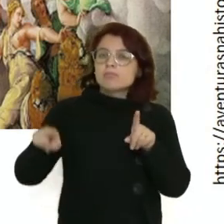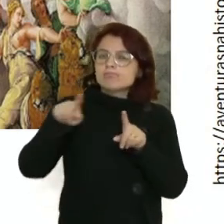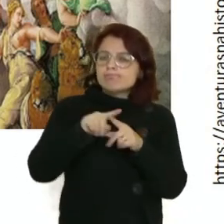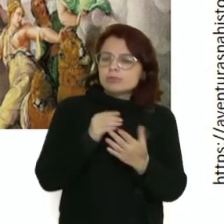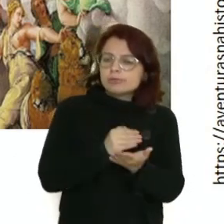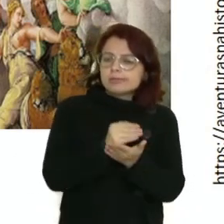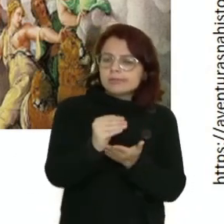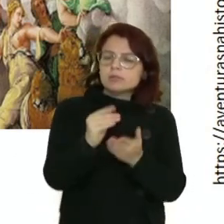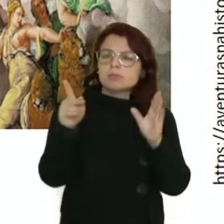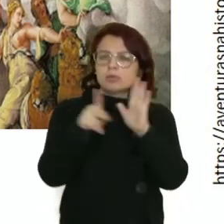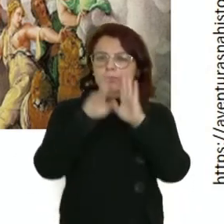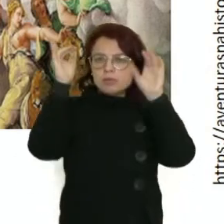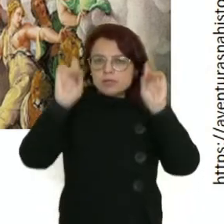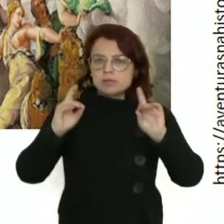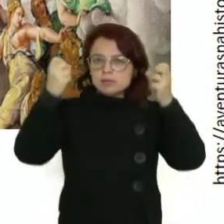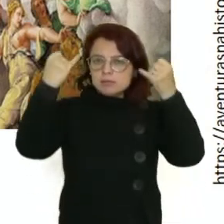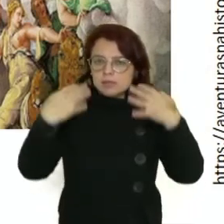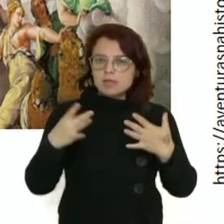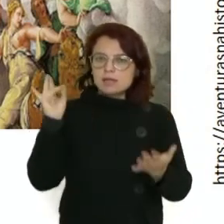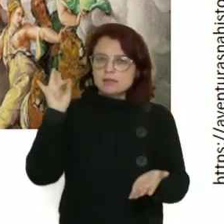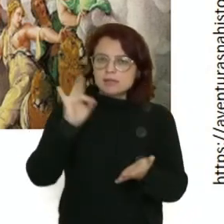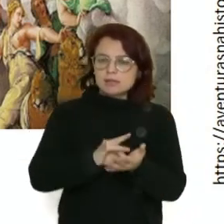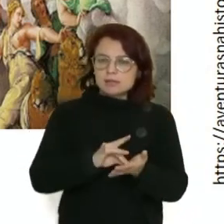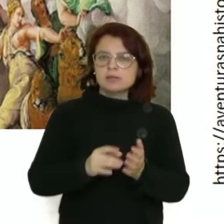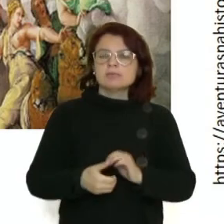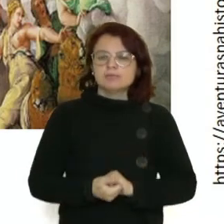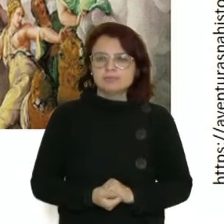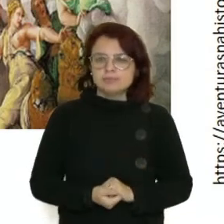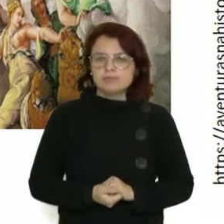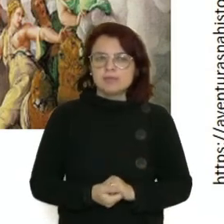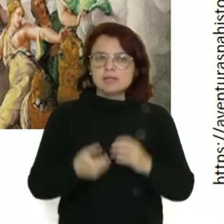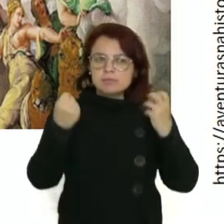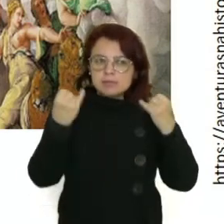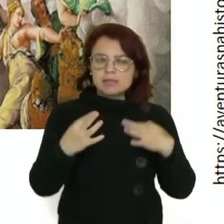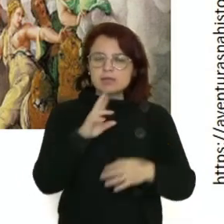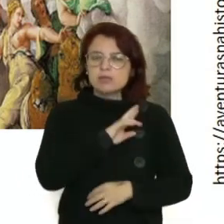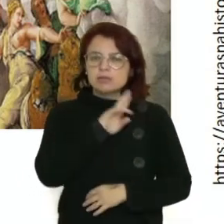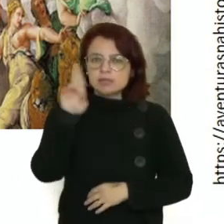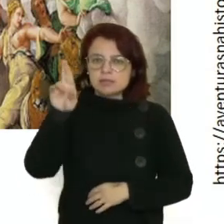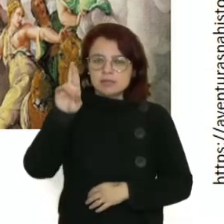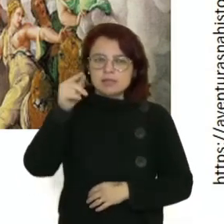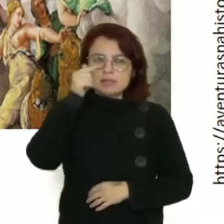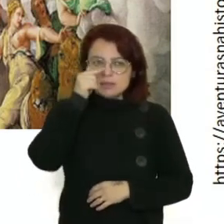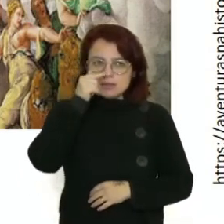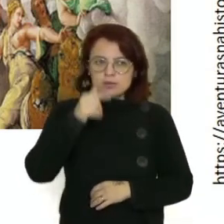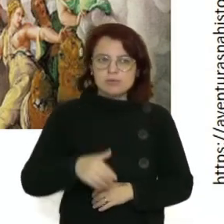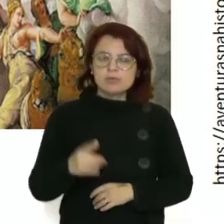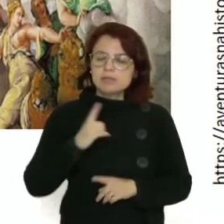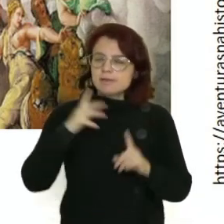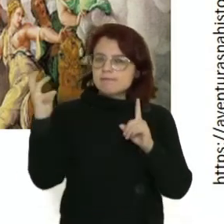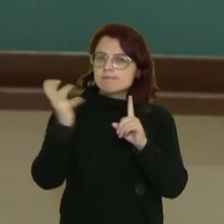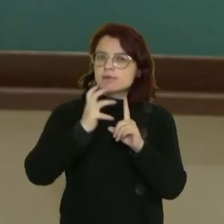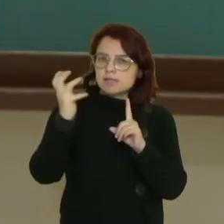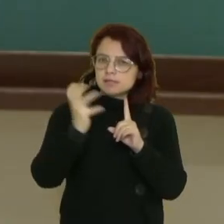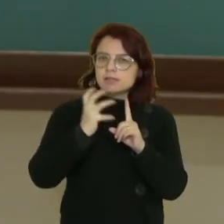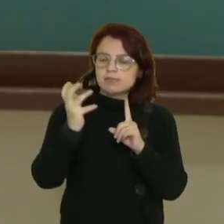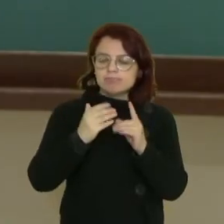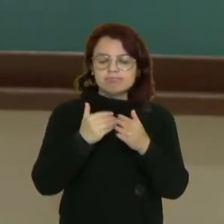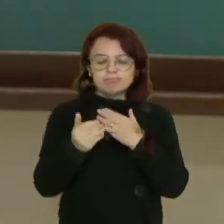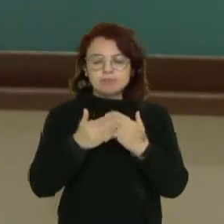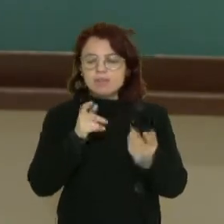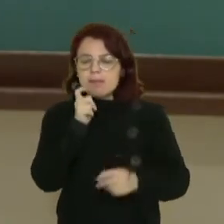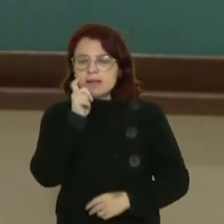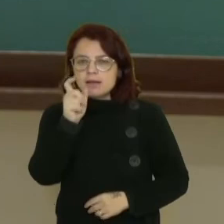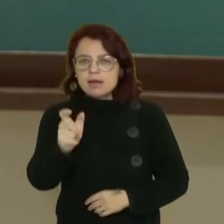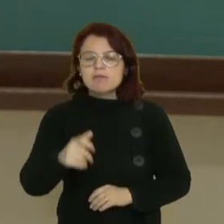Explicava aí a realidade, acabou dando origem à religiosidade dos gregos, que acaba influenciando, seja por meio de